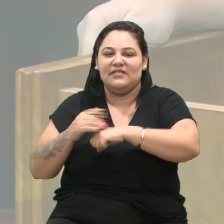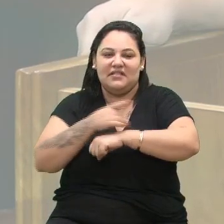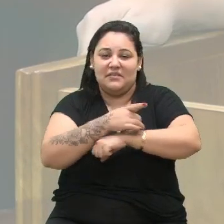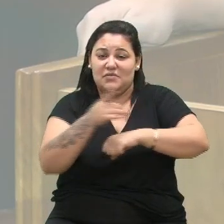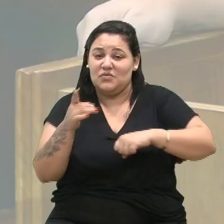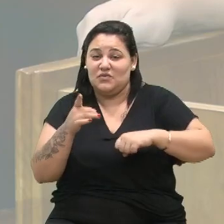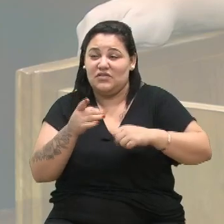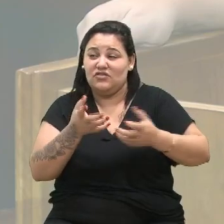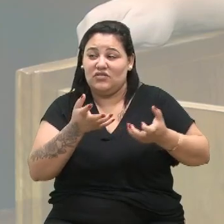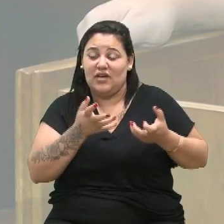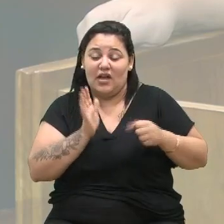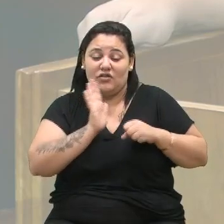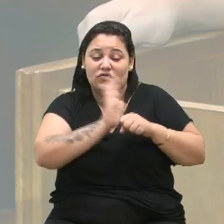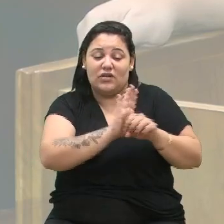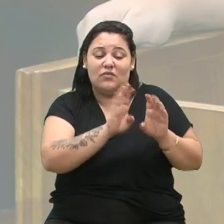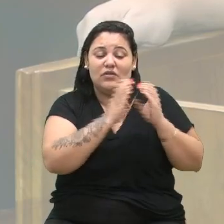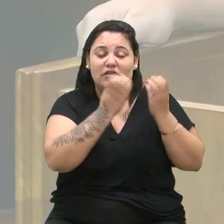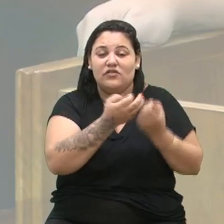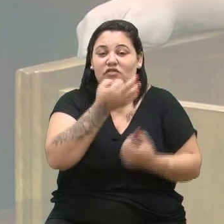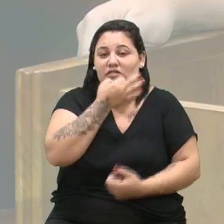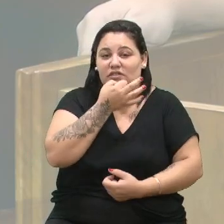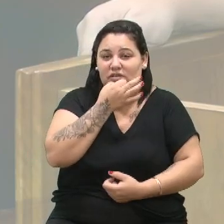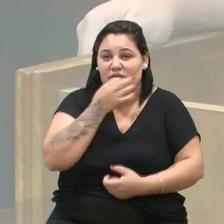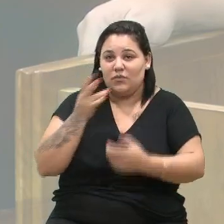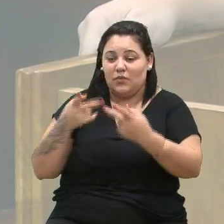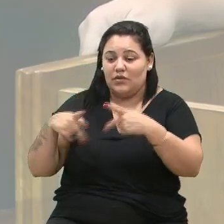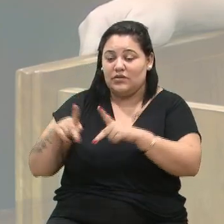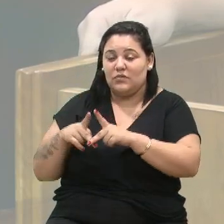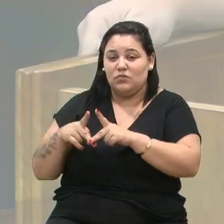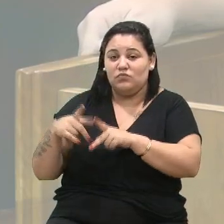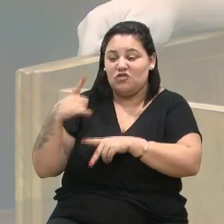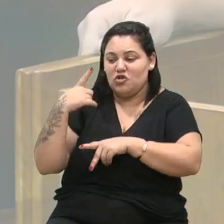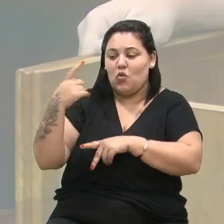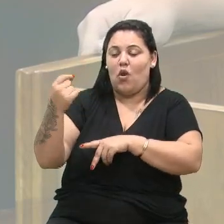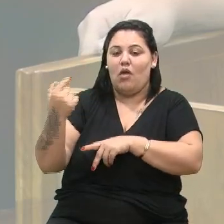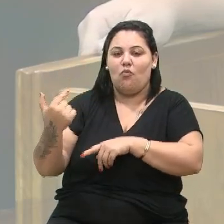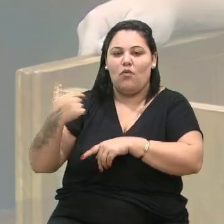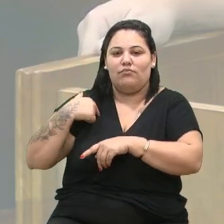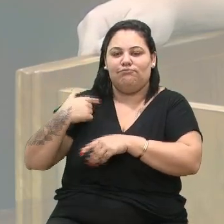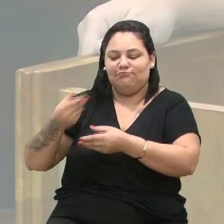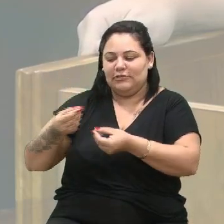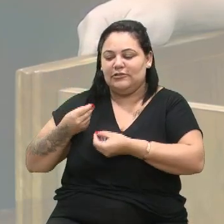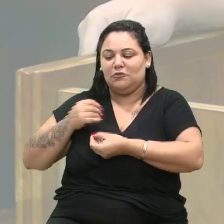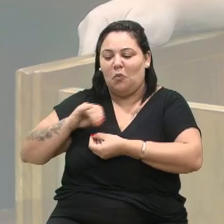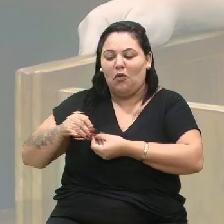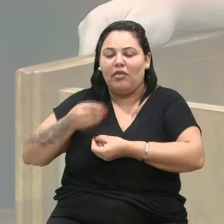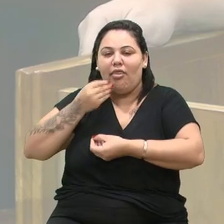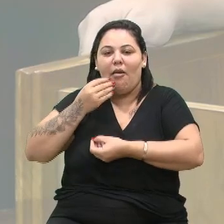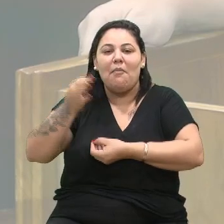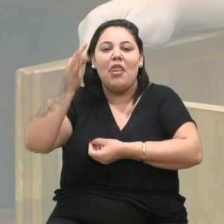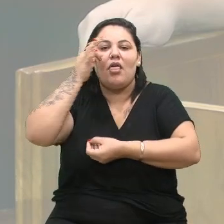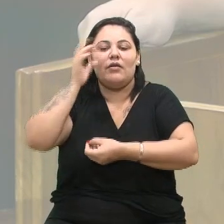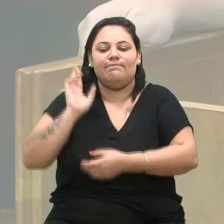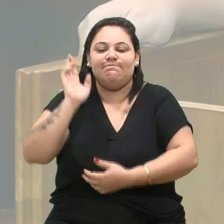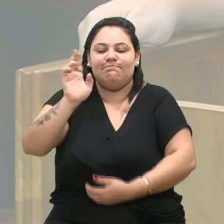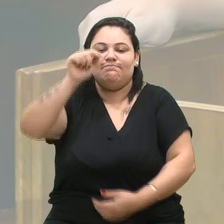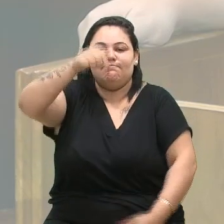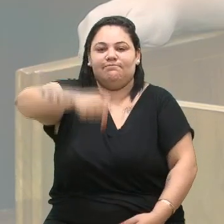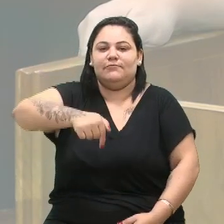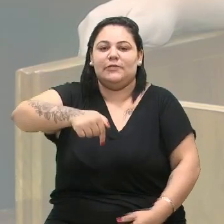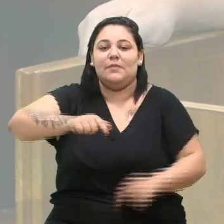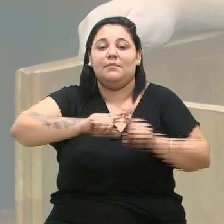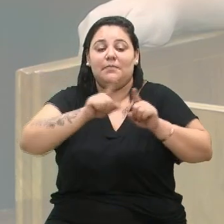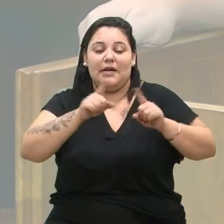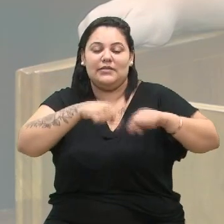comunidade caxiense, o povo que nos escolheu, que nos deu essa oportunidade de estar aqui representando. Mas